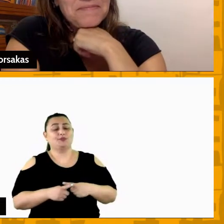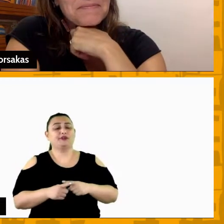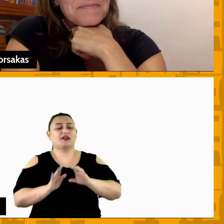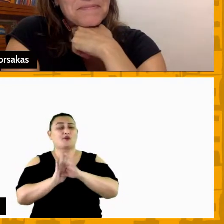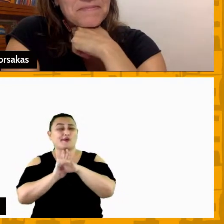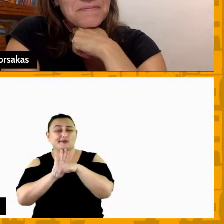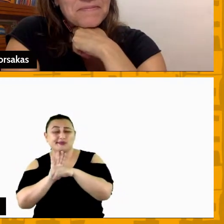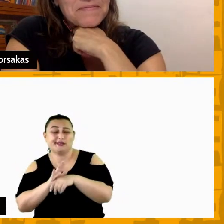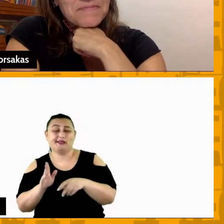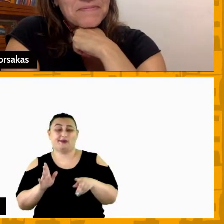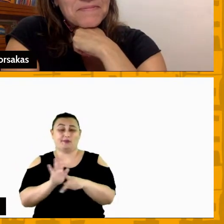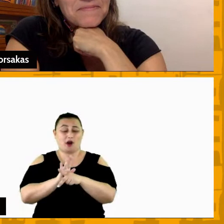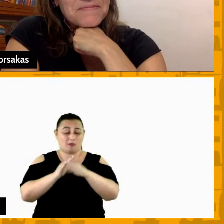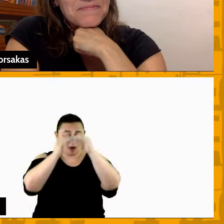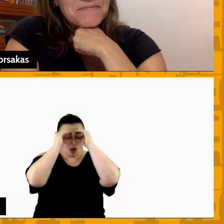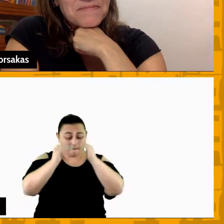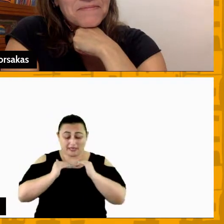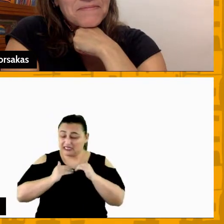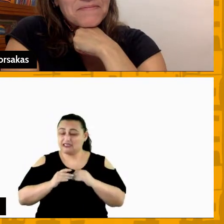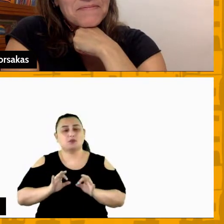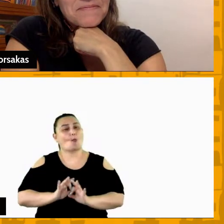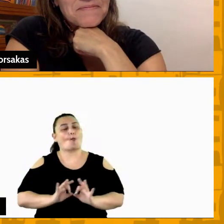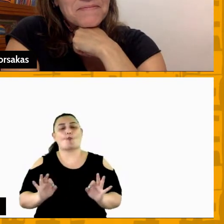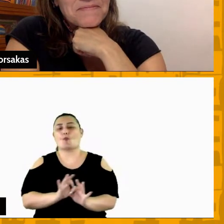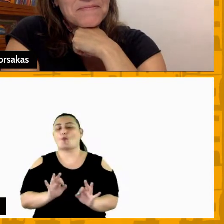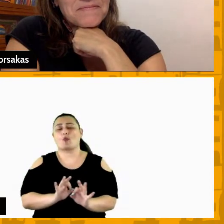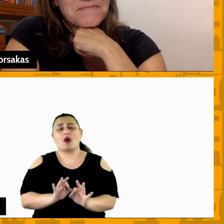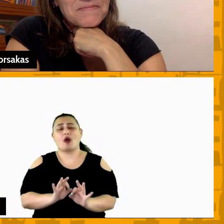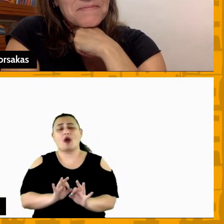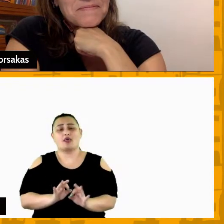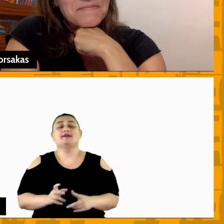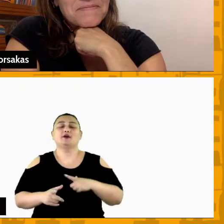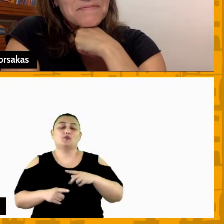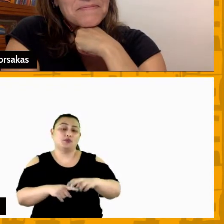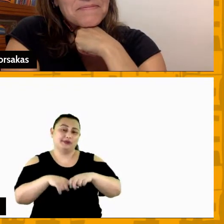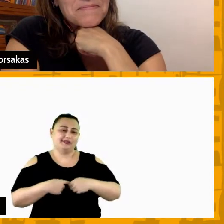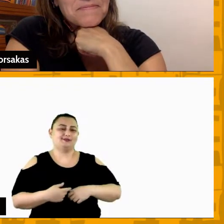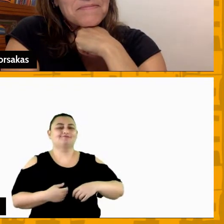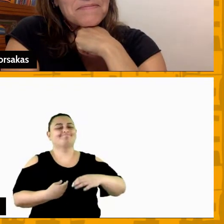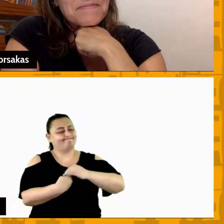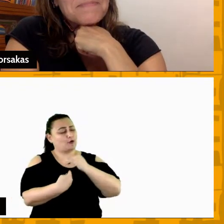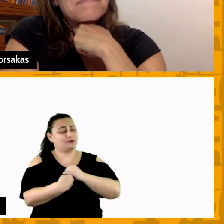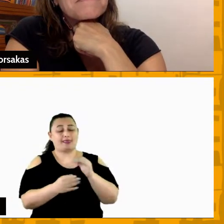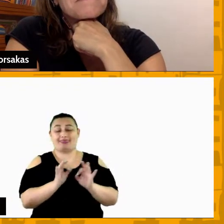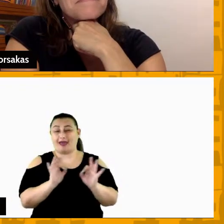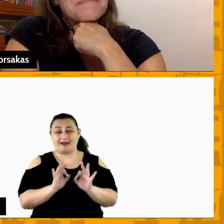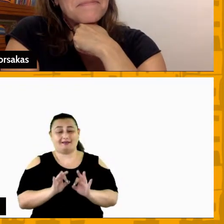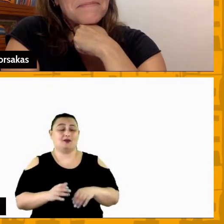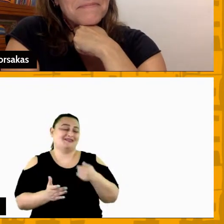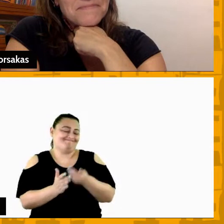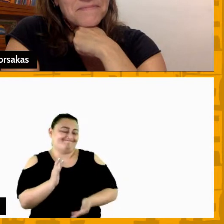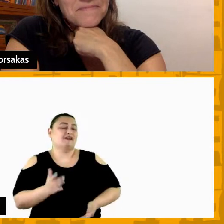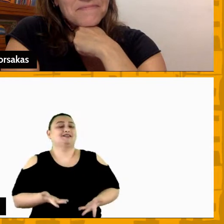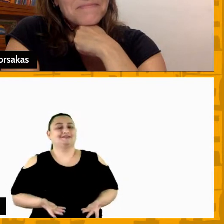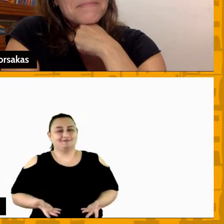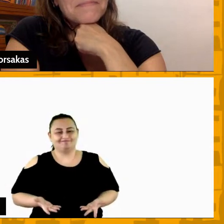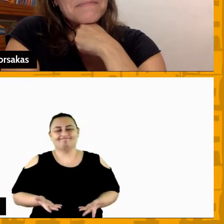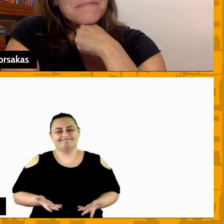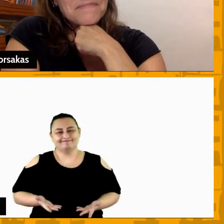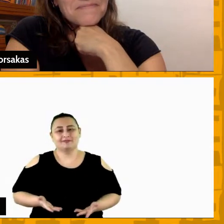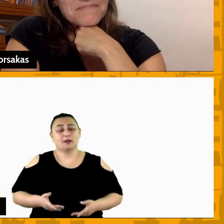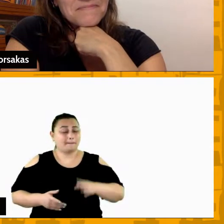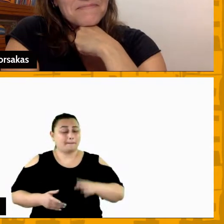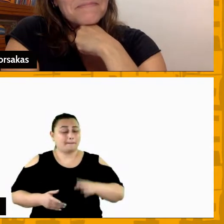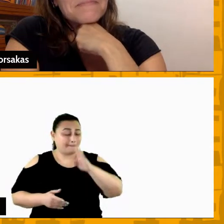sido traçado como meta para a gente estar executando então muitas vezes não era só o ganhar ou perder e isso principalmente nas